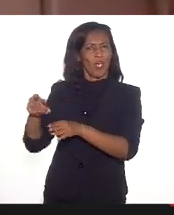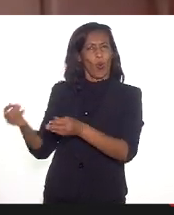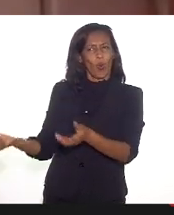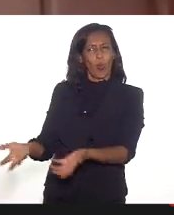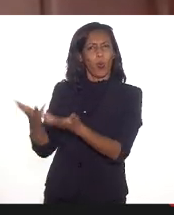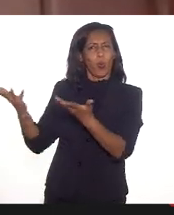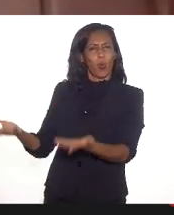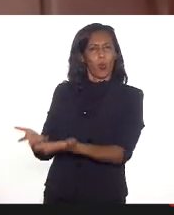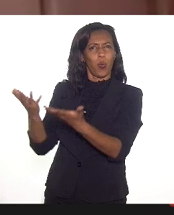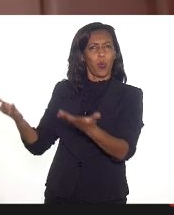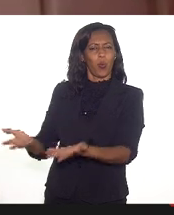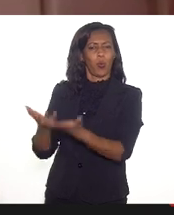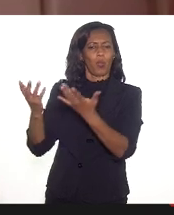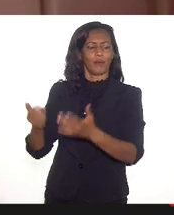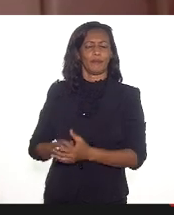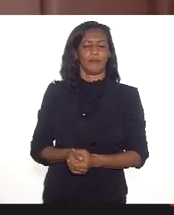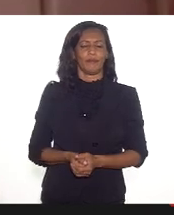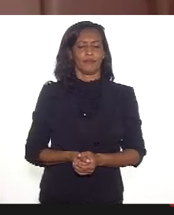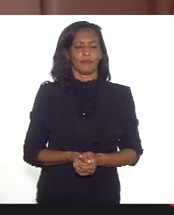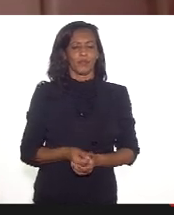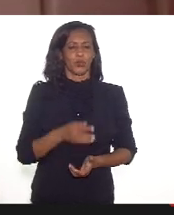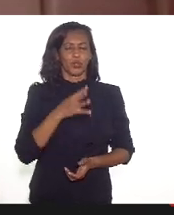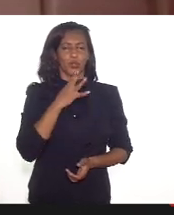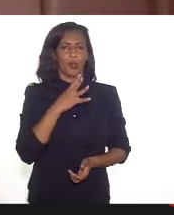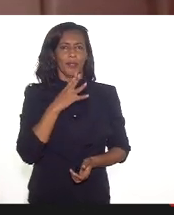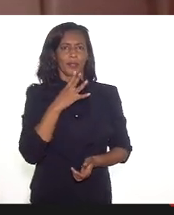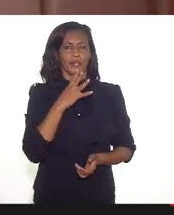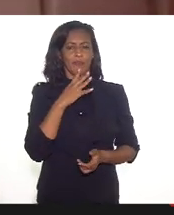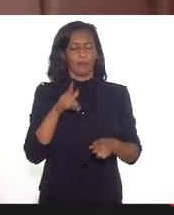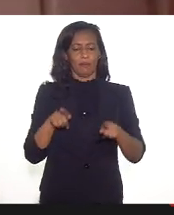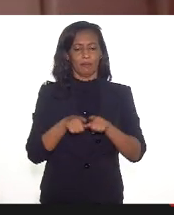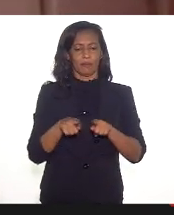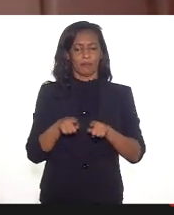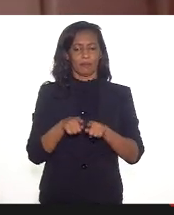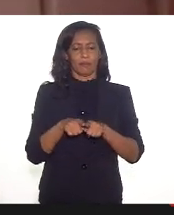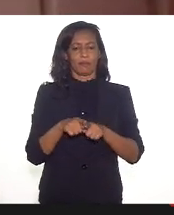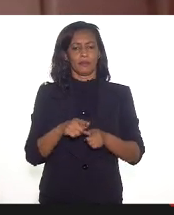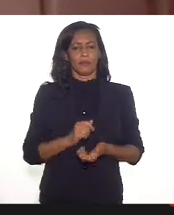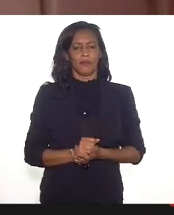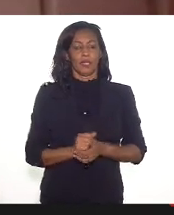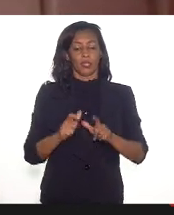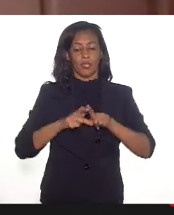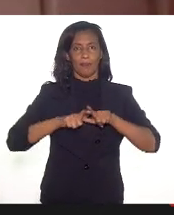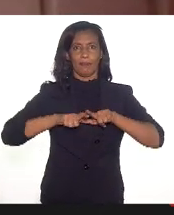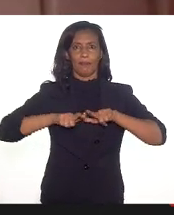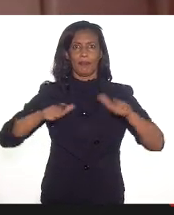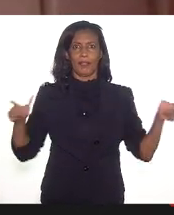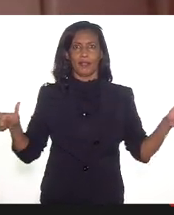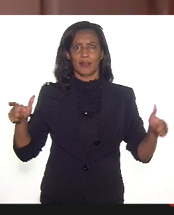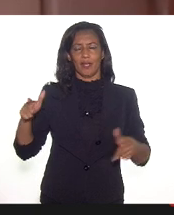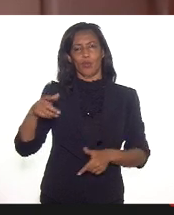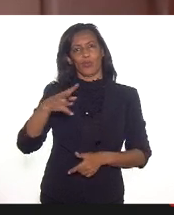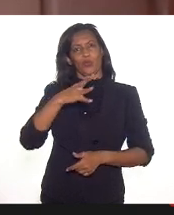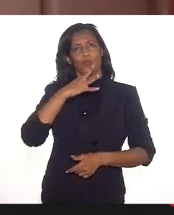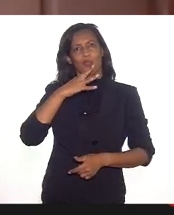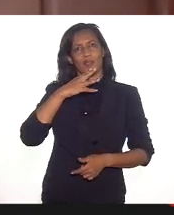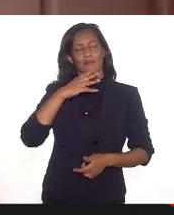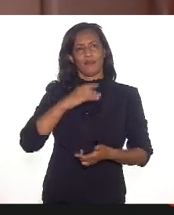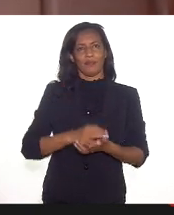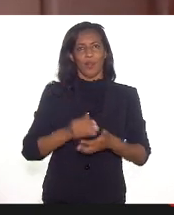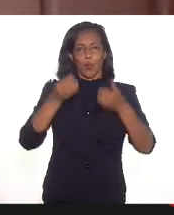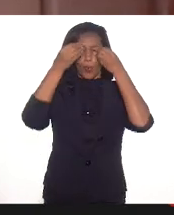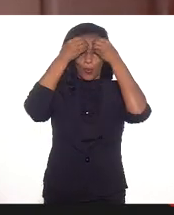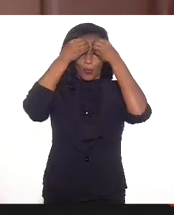produzem, de conhecimento também e de ampliação dos saberes locais e